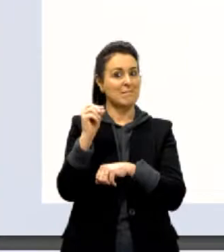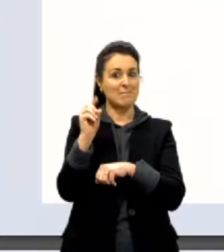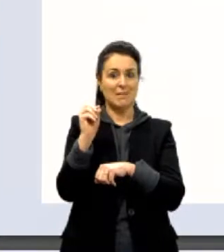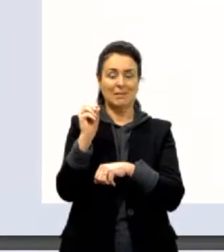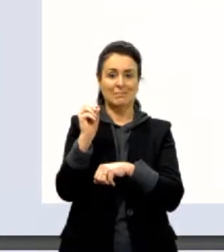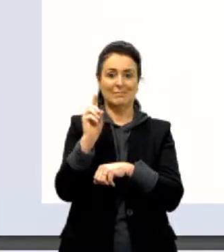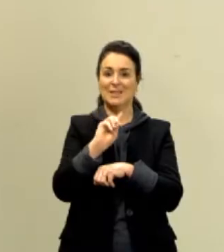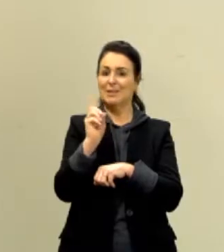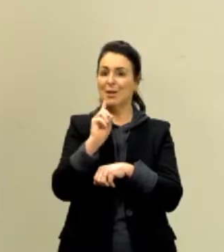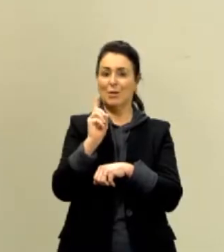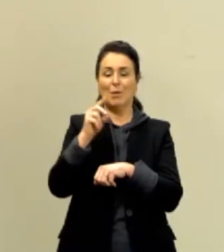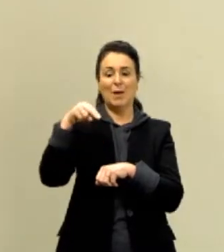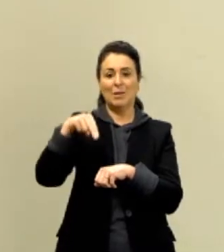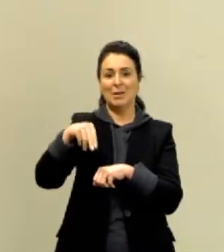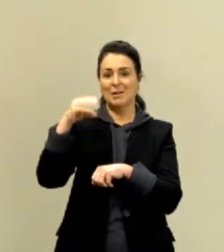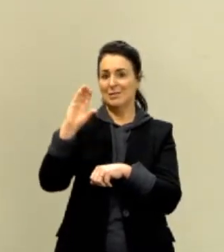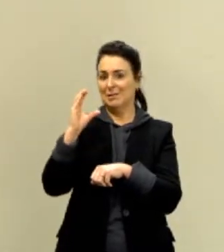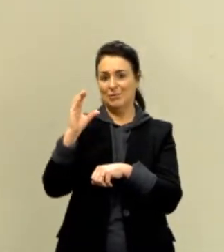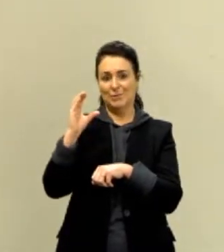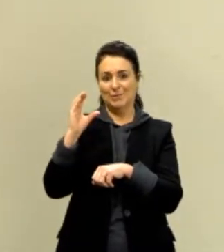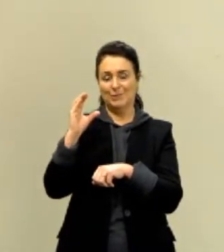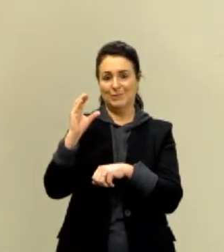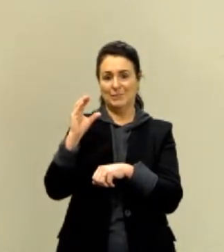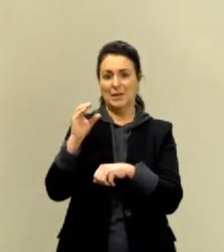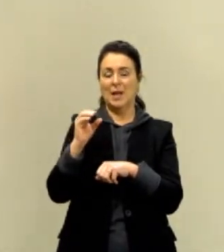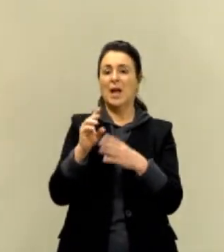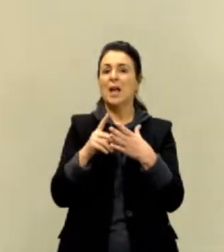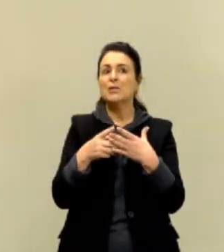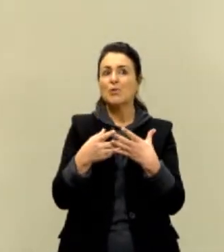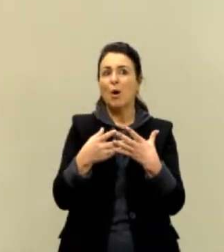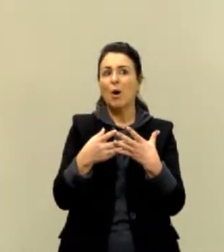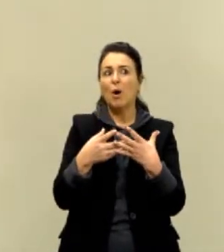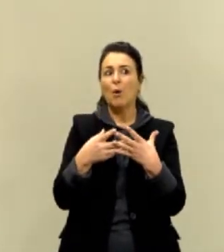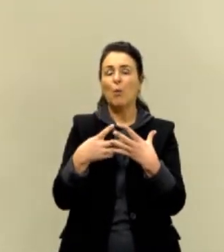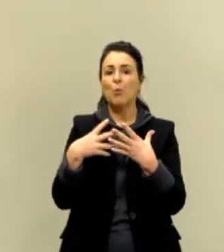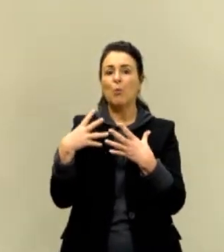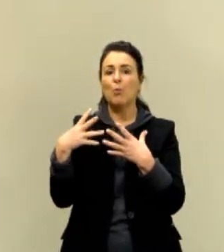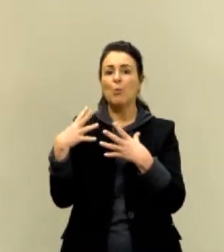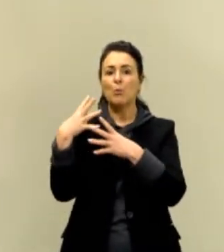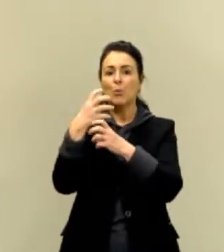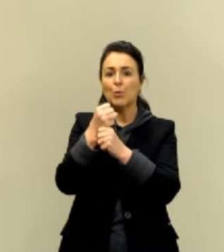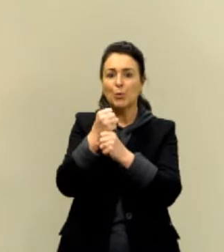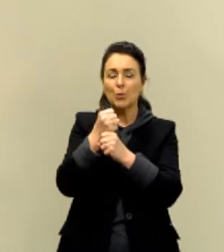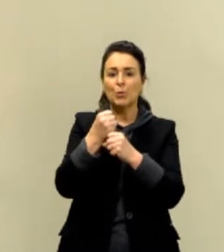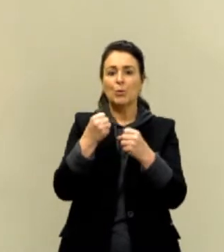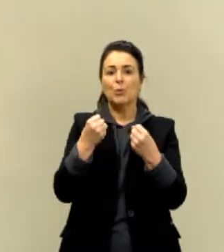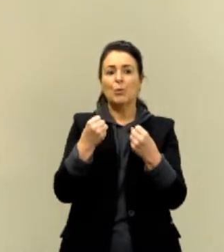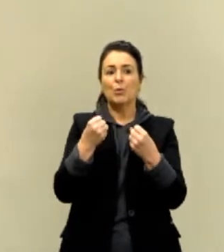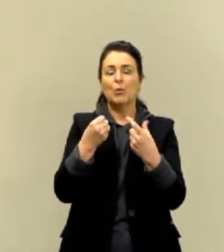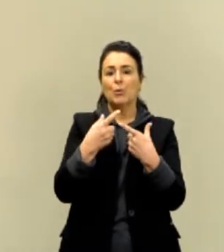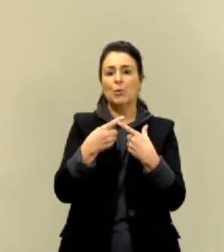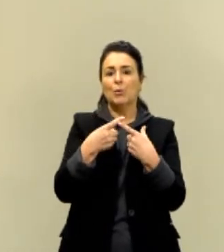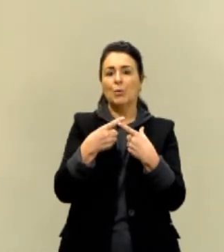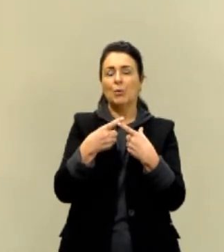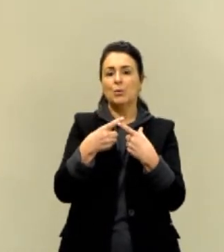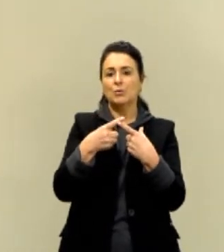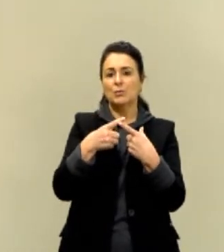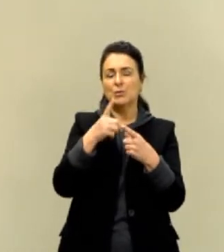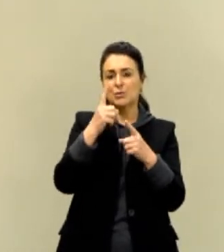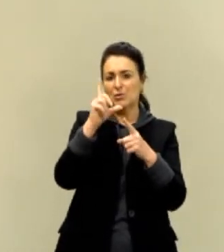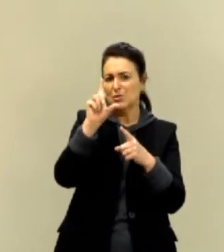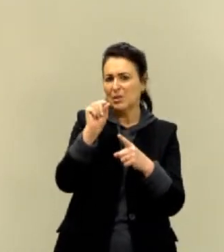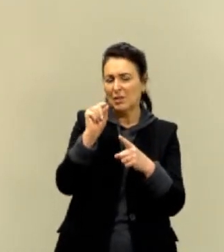ali já não é notação científica. É só um produto de uma mantiça por uma potência de 10, mas não é notação científica.